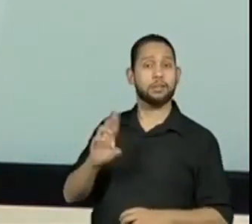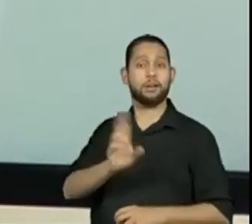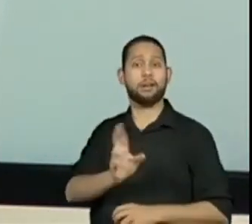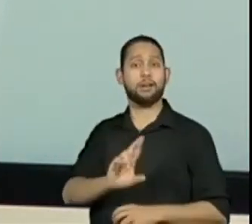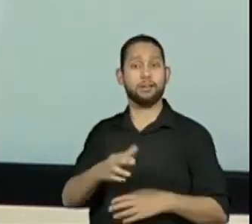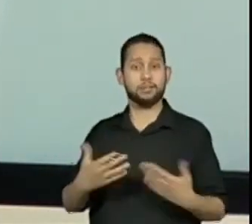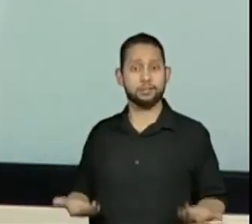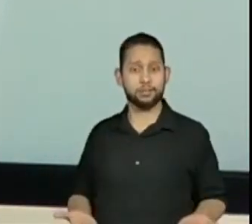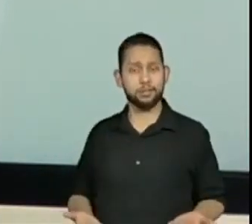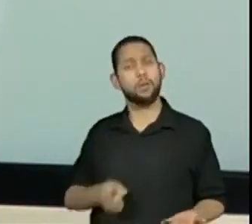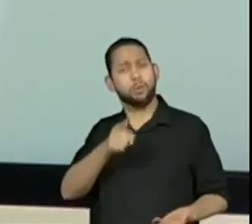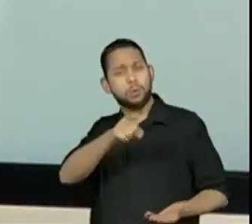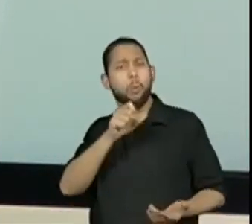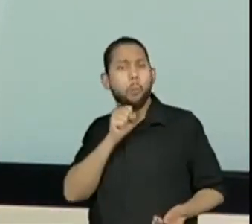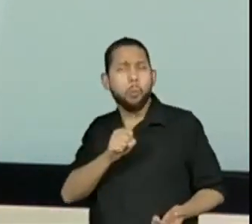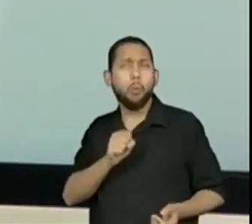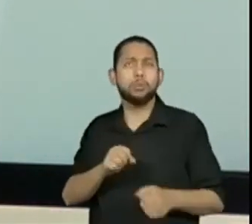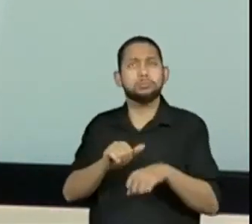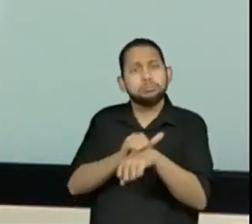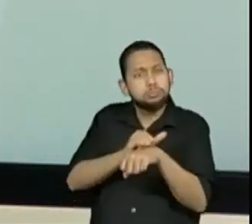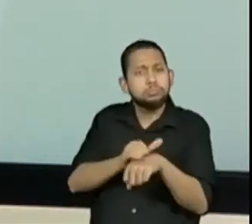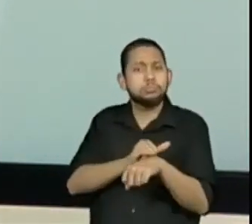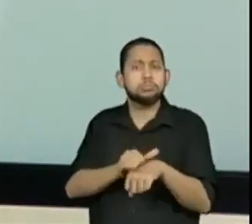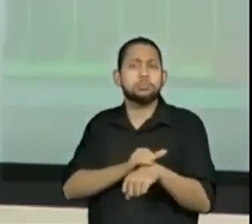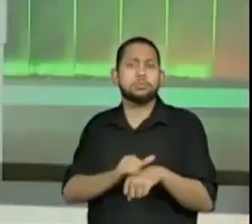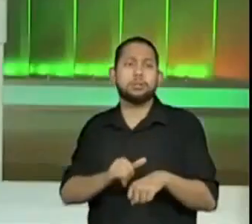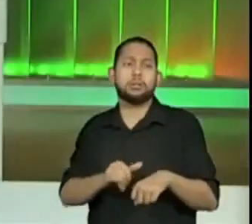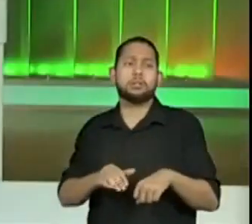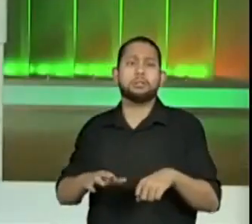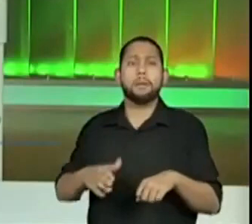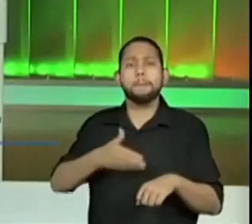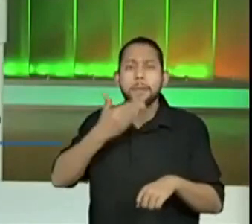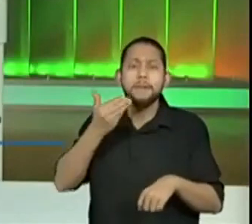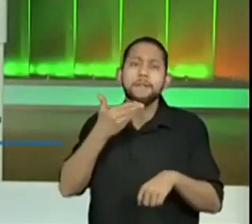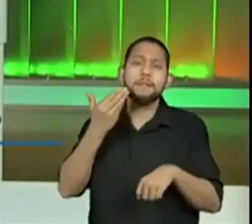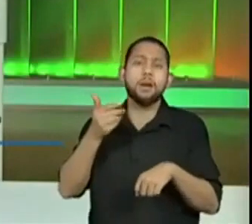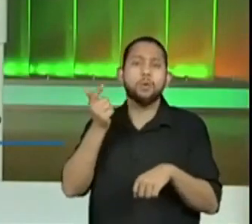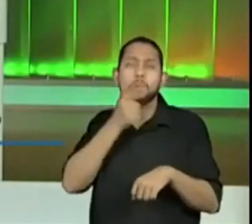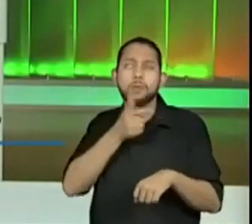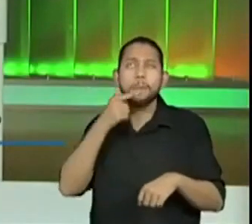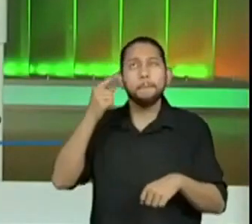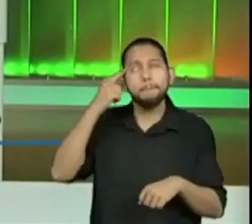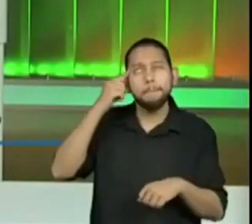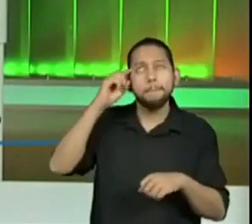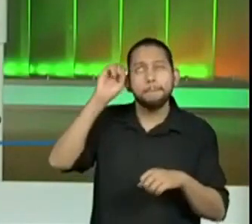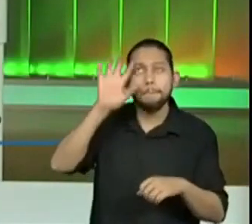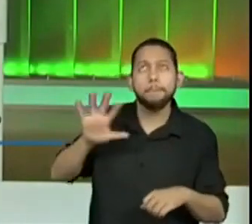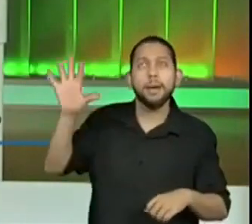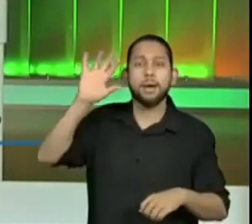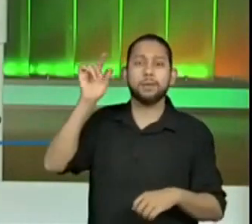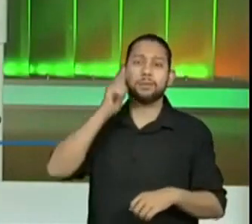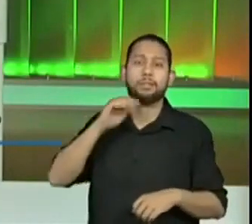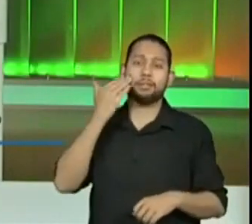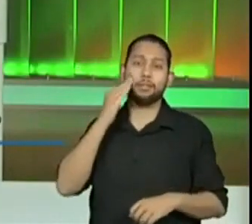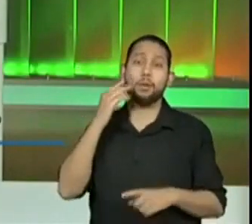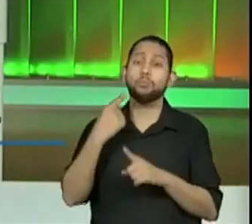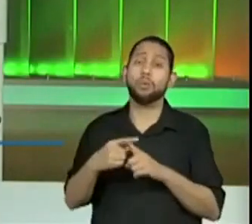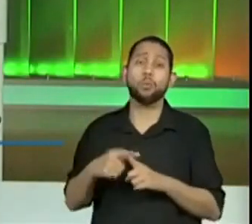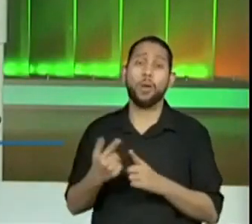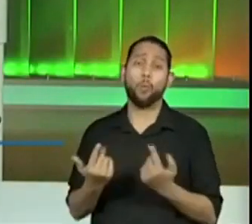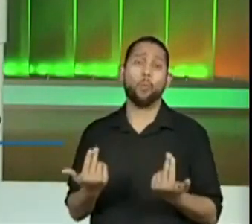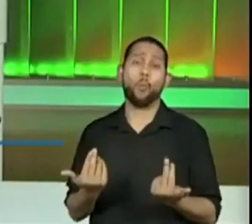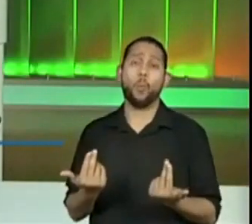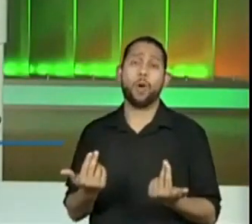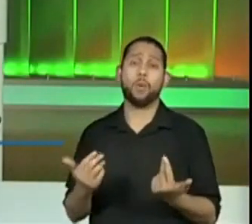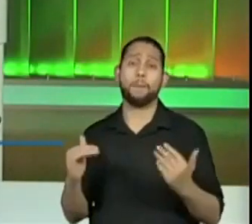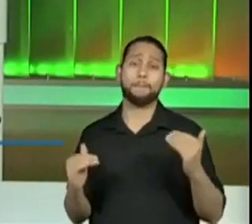é a maneira que o aluno do quinto ano, ele, talvez fique mais fácil para ele entender essa partilha desigual. Porque